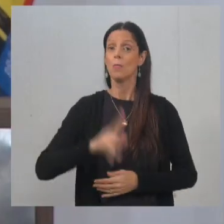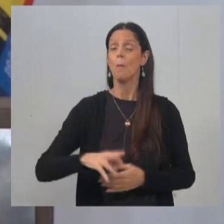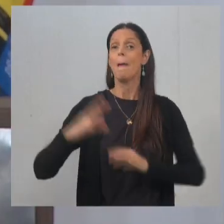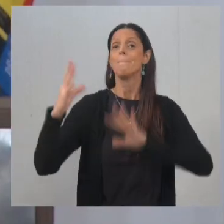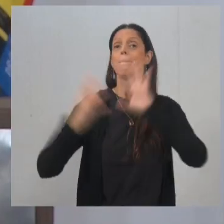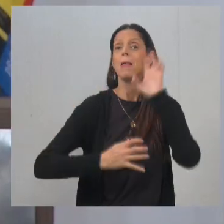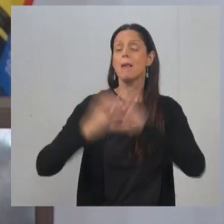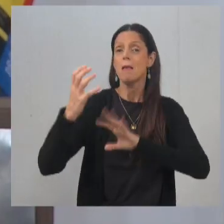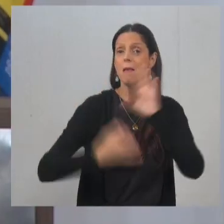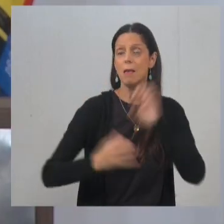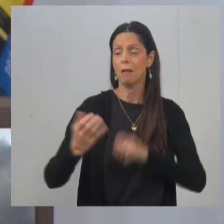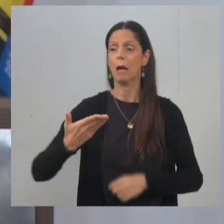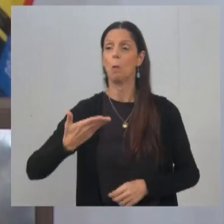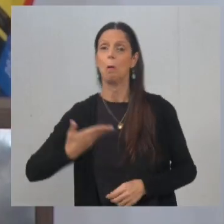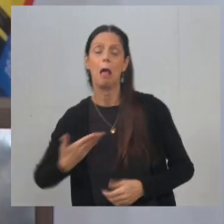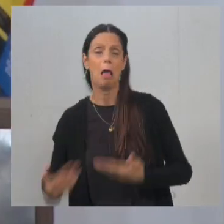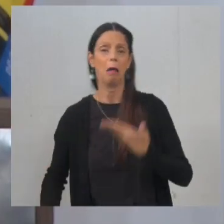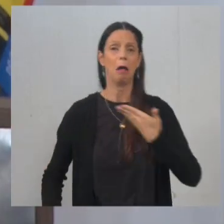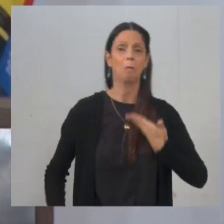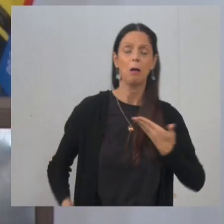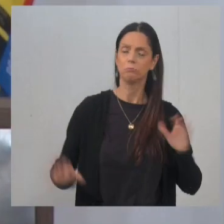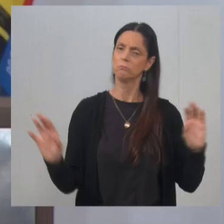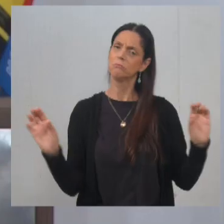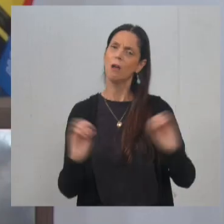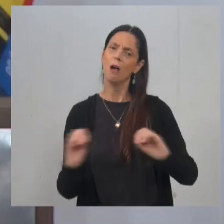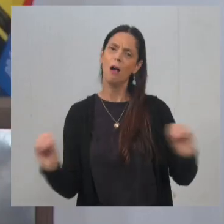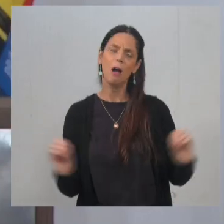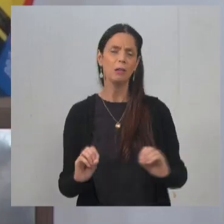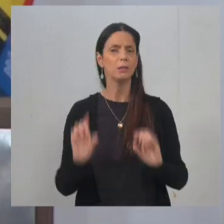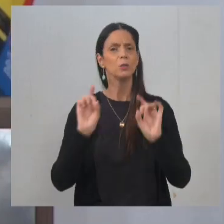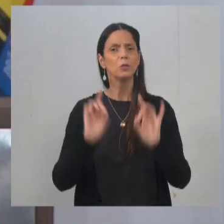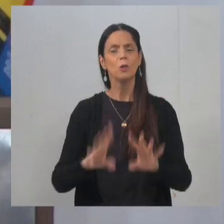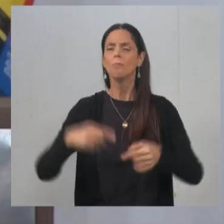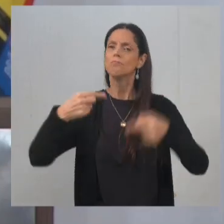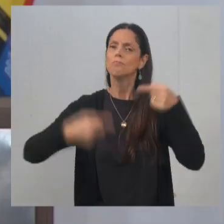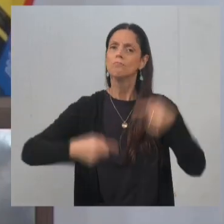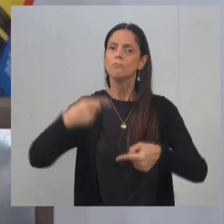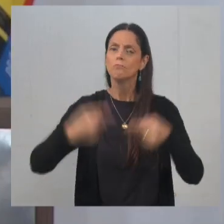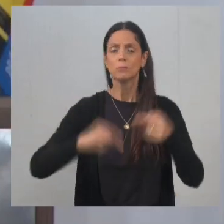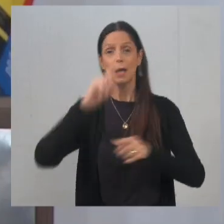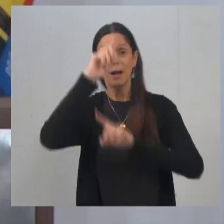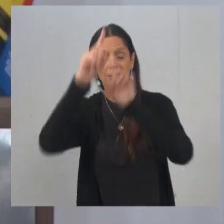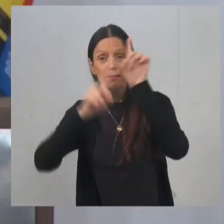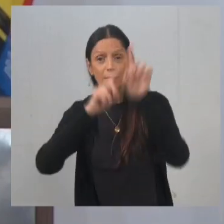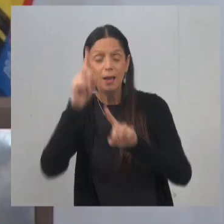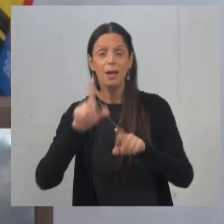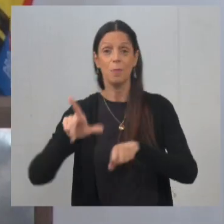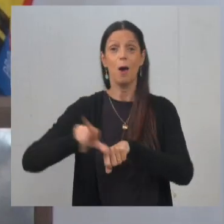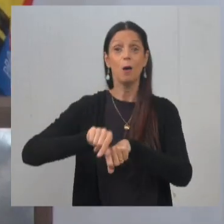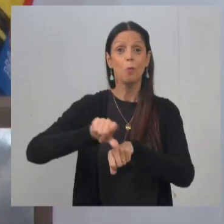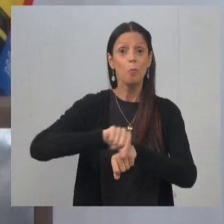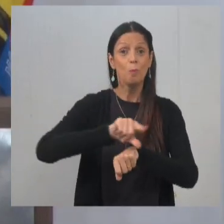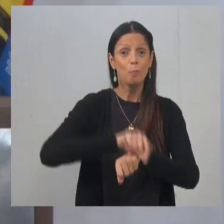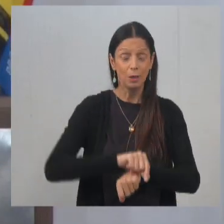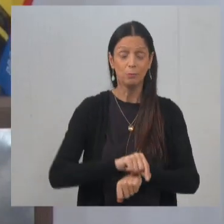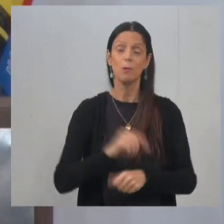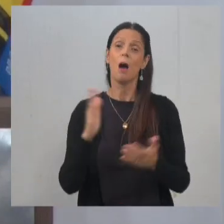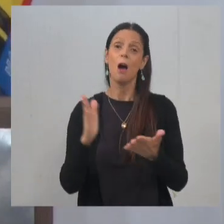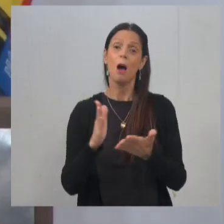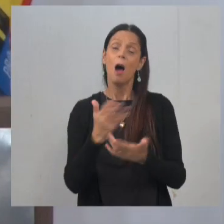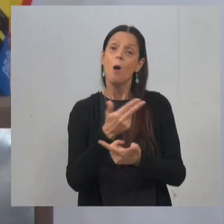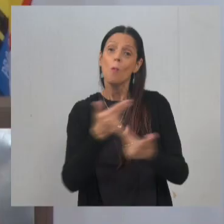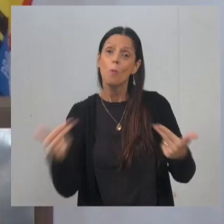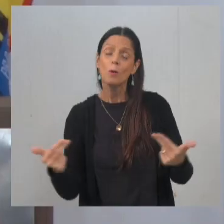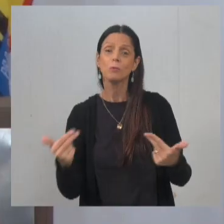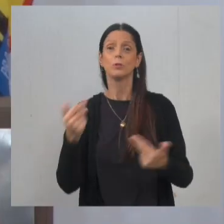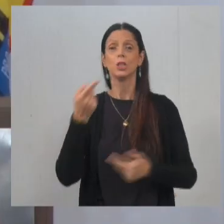ninguém, com nenhum colega, nada, sempre de uma forma muito respeitosa, mas eu discuto a ideia, eu discuto o argumento que foi colocado. Algumas coisas que eu já estou